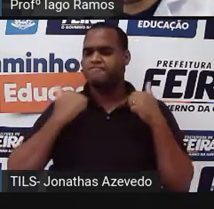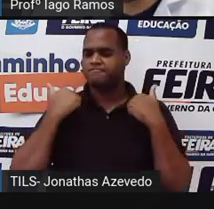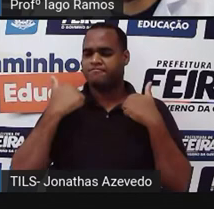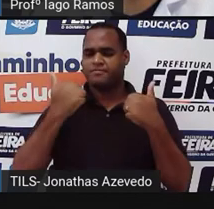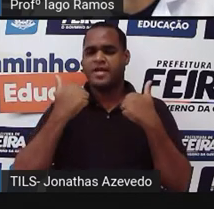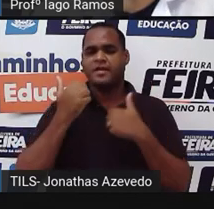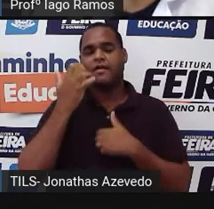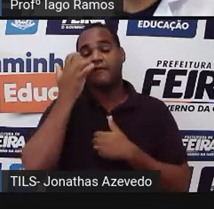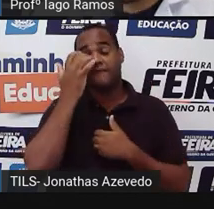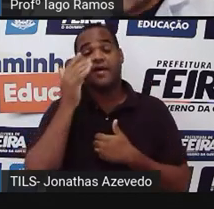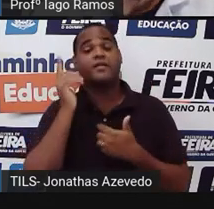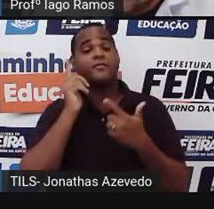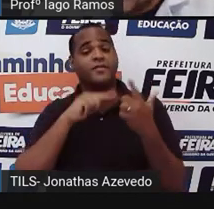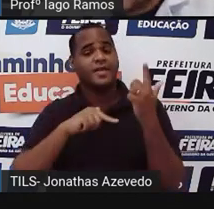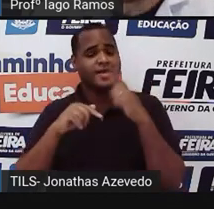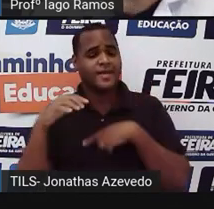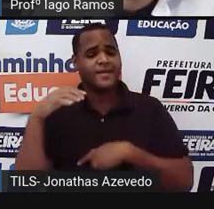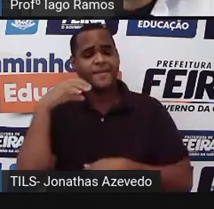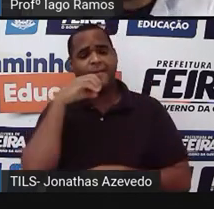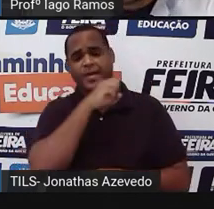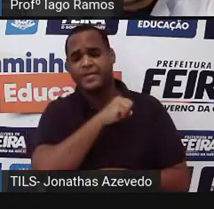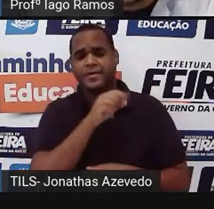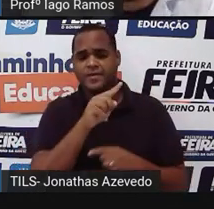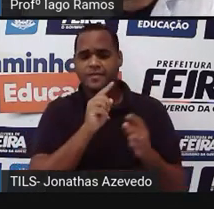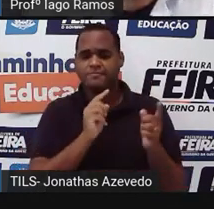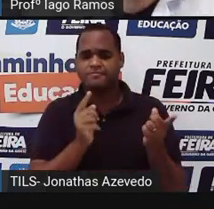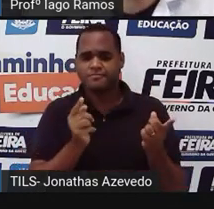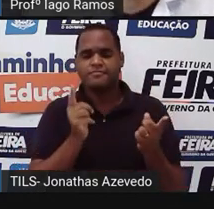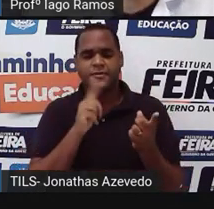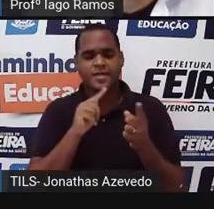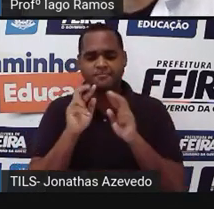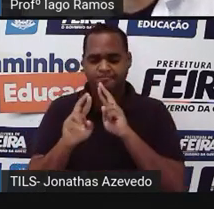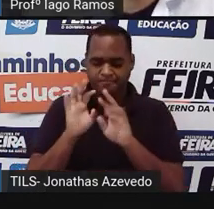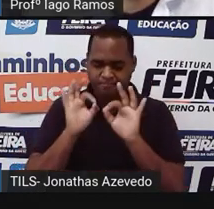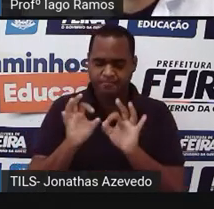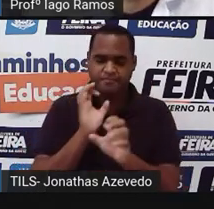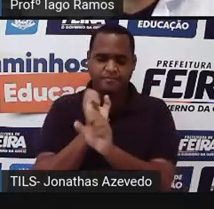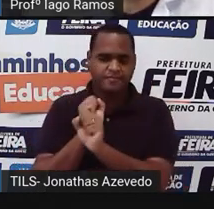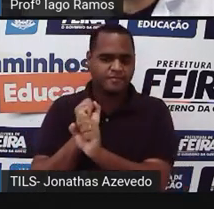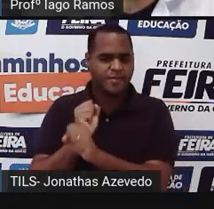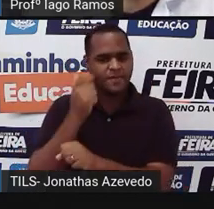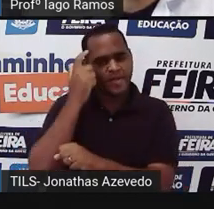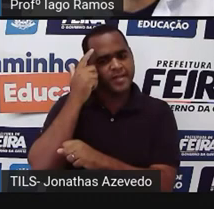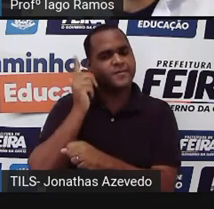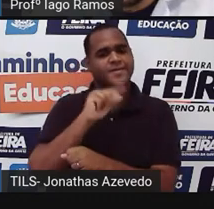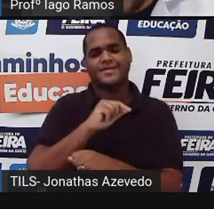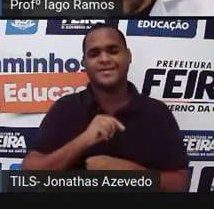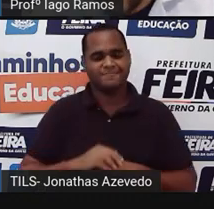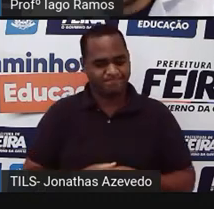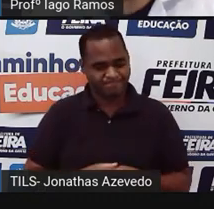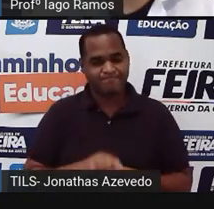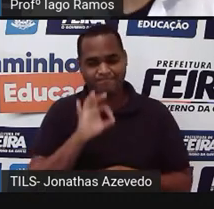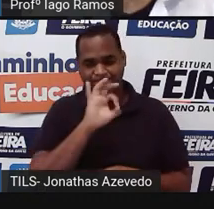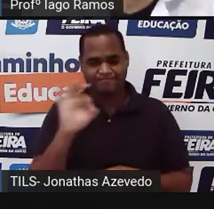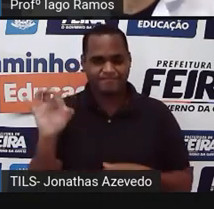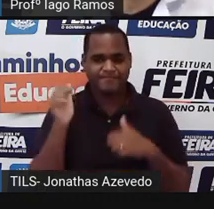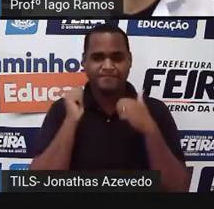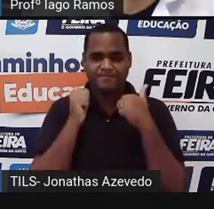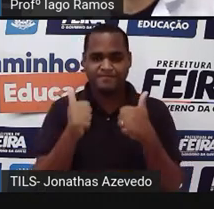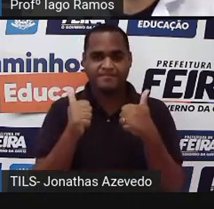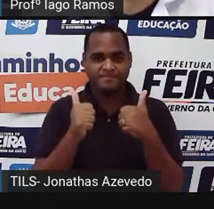mais fácil e mais rápido de fazer esses cálculos de maneira mentalmente tá bom? beleza?